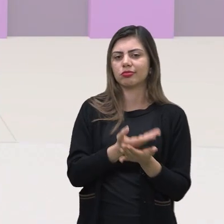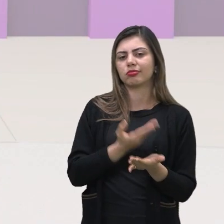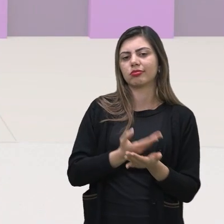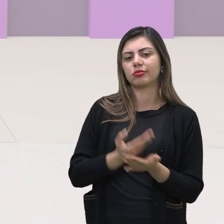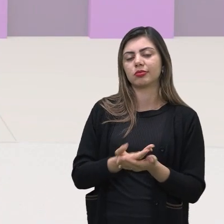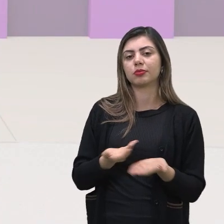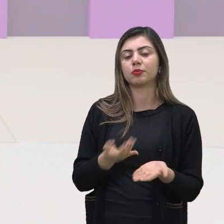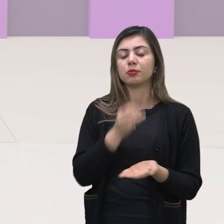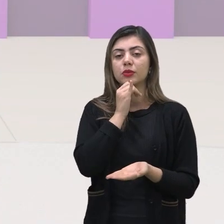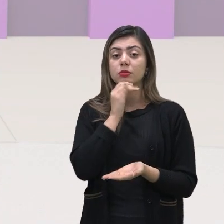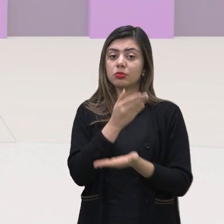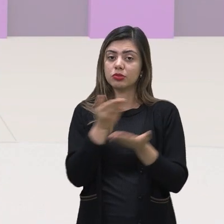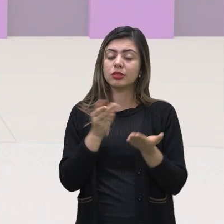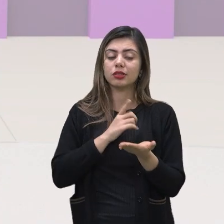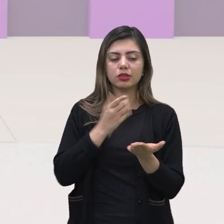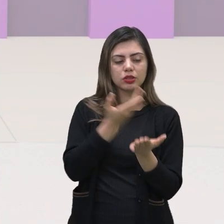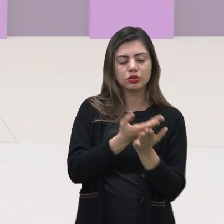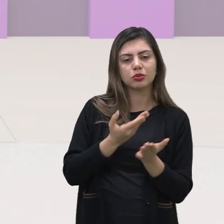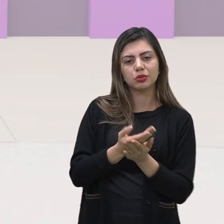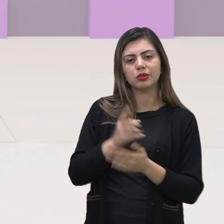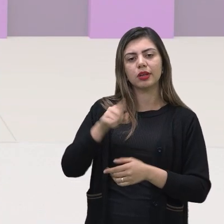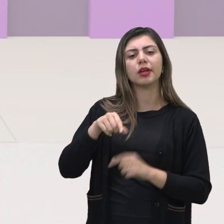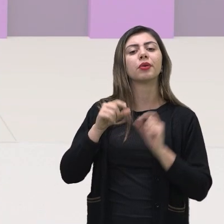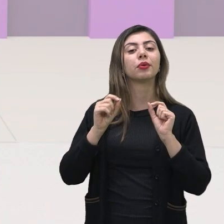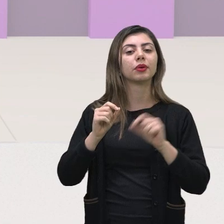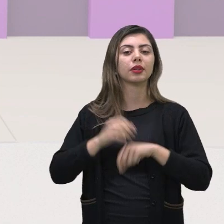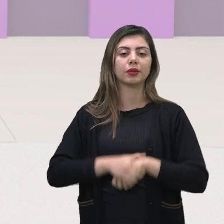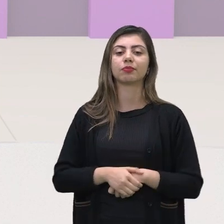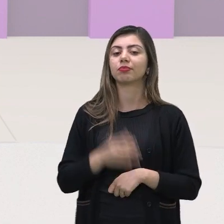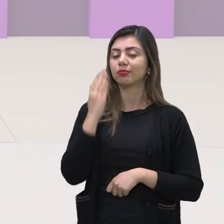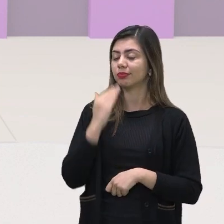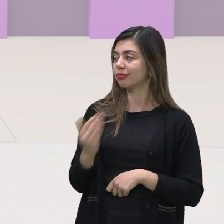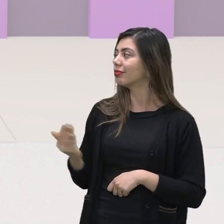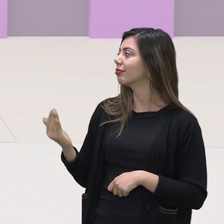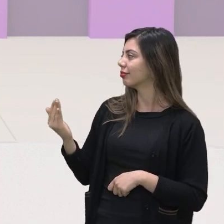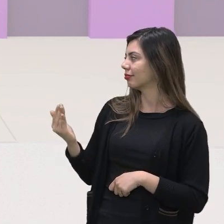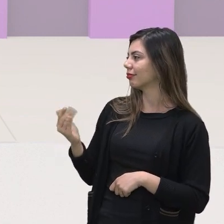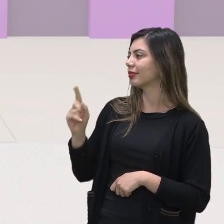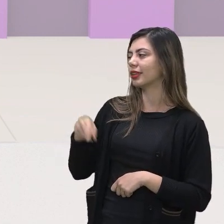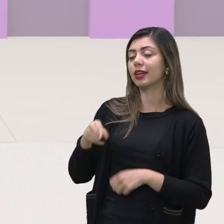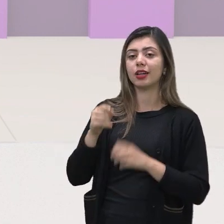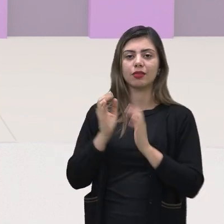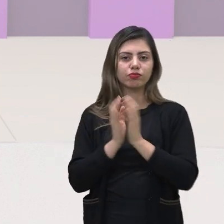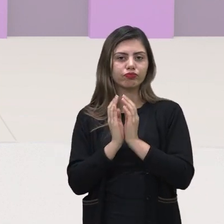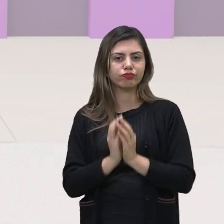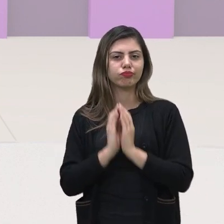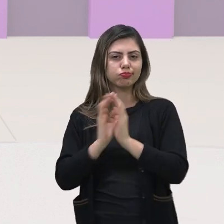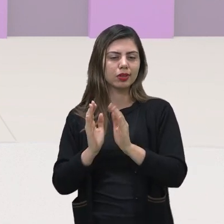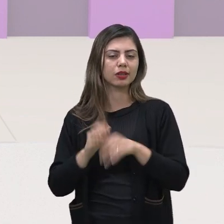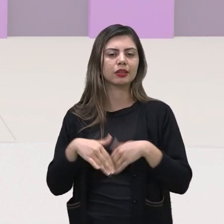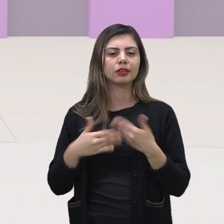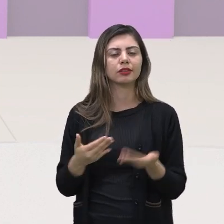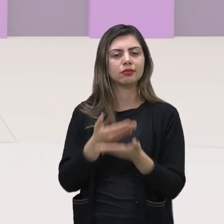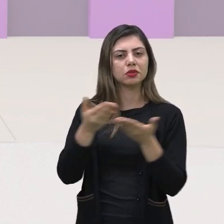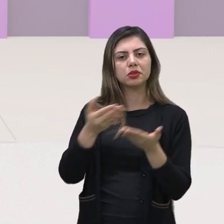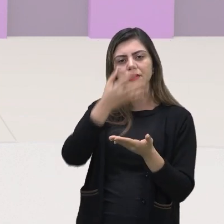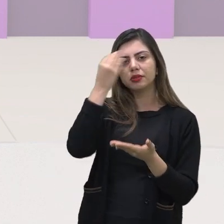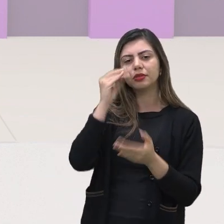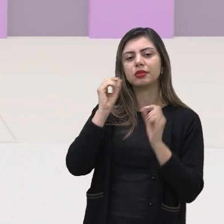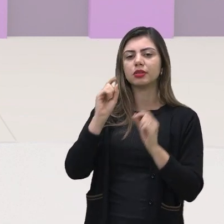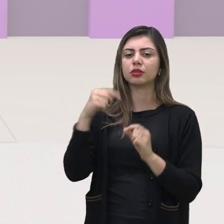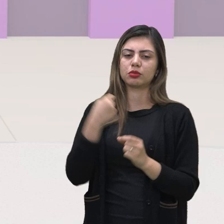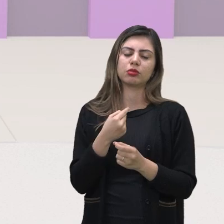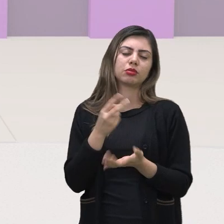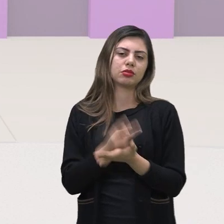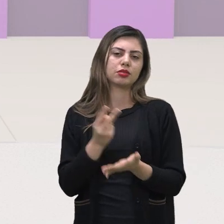quando você vai estudar é também o lançamento de um dado não se esqueçam que a gente sempre vai trabalhar com um